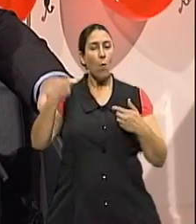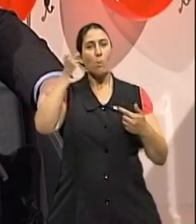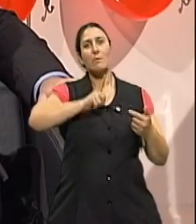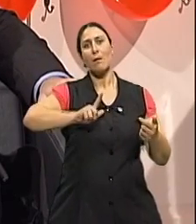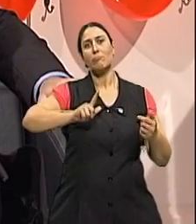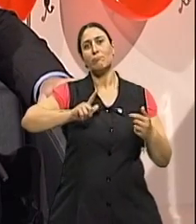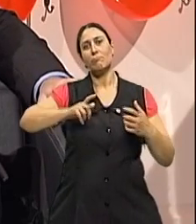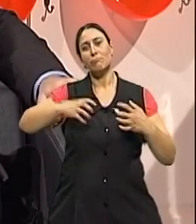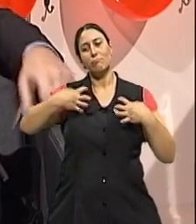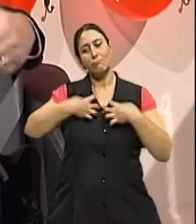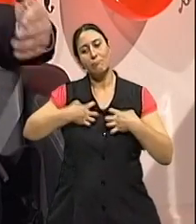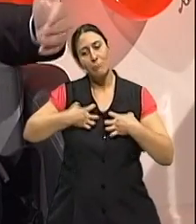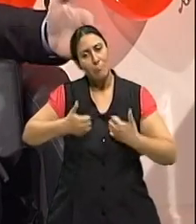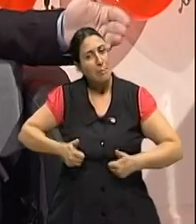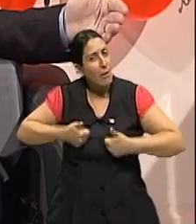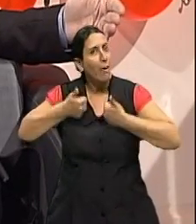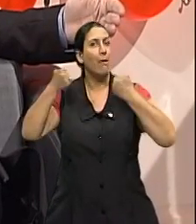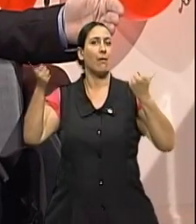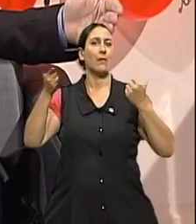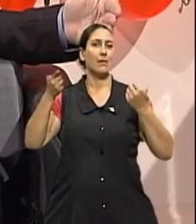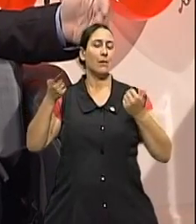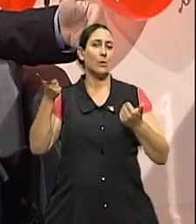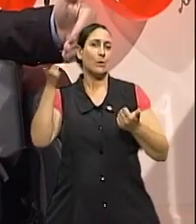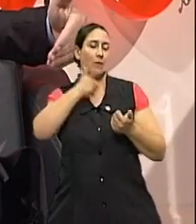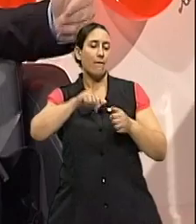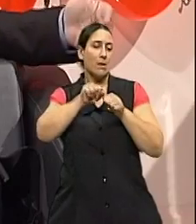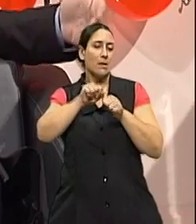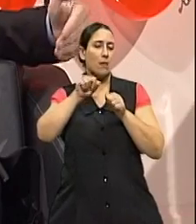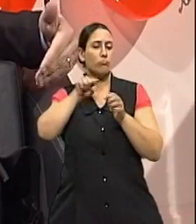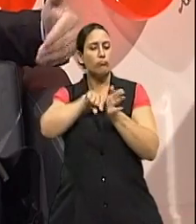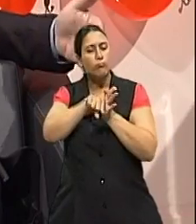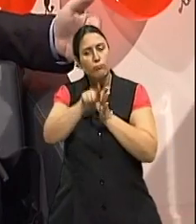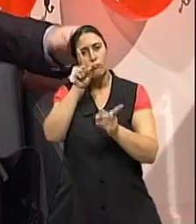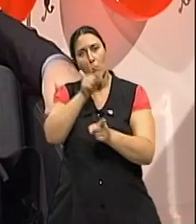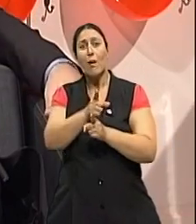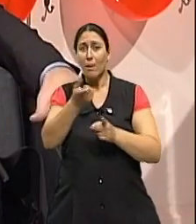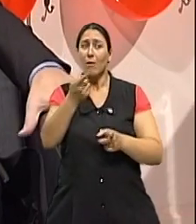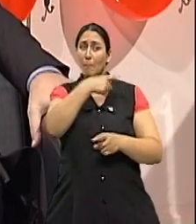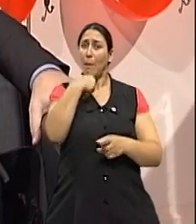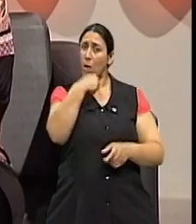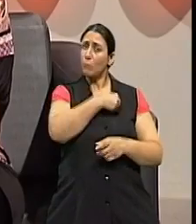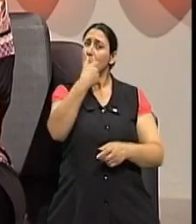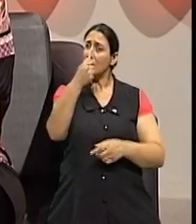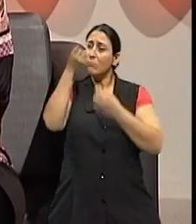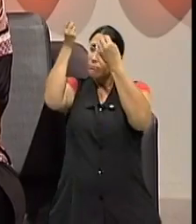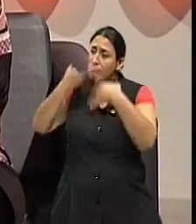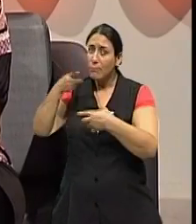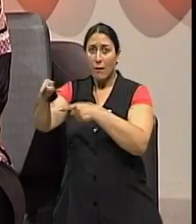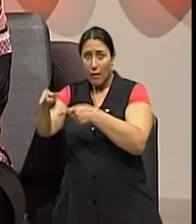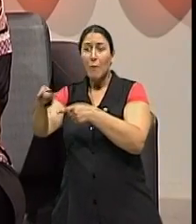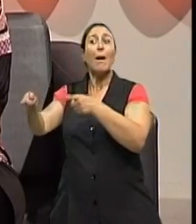assim, o que a gente precisa coletar para ter um diagnóstico mais adequado, Mais eficiente. Que é isso que a gente